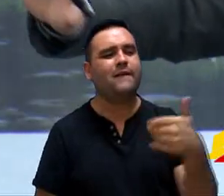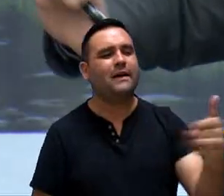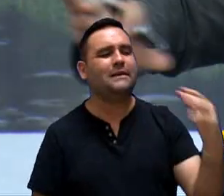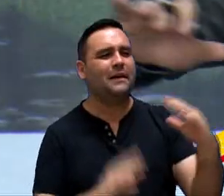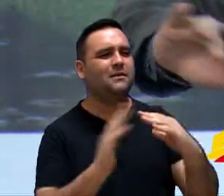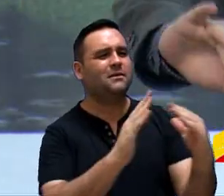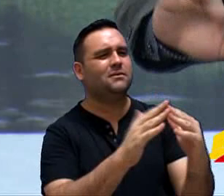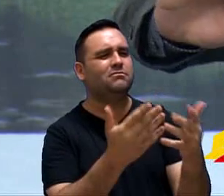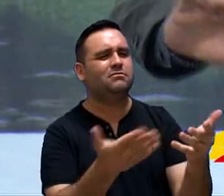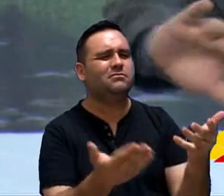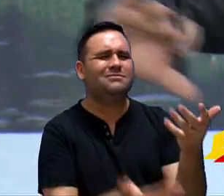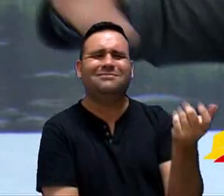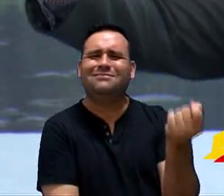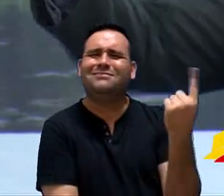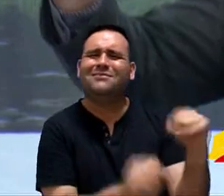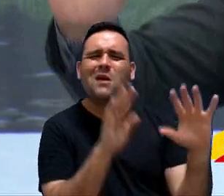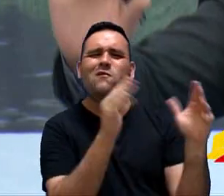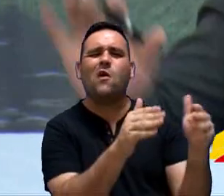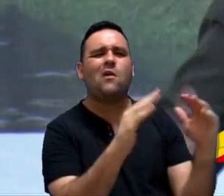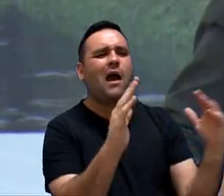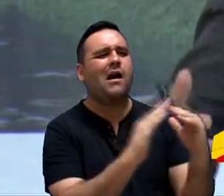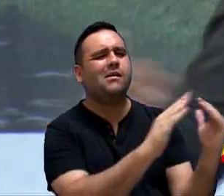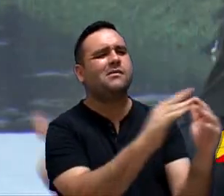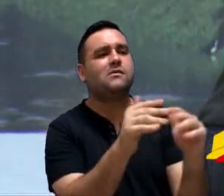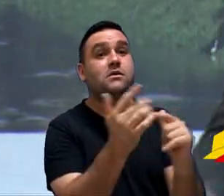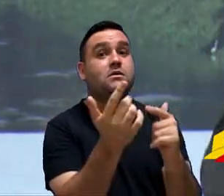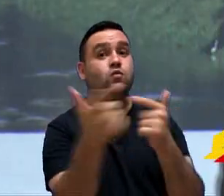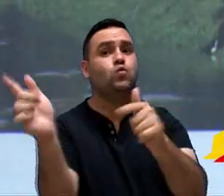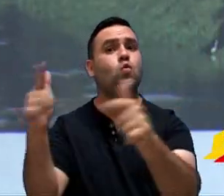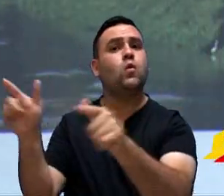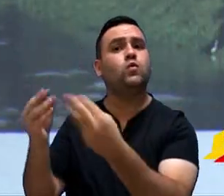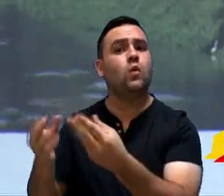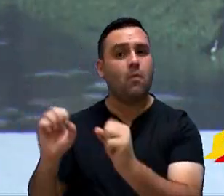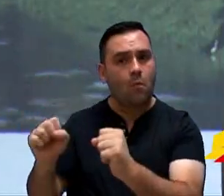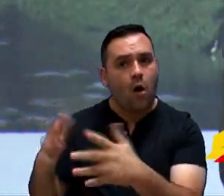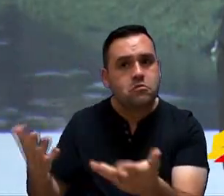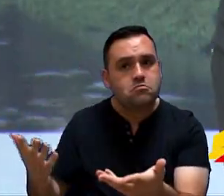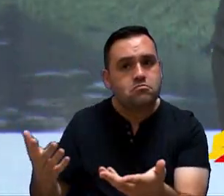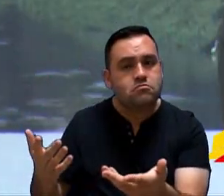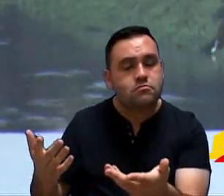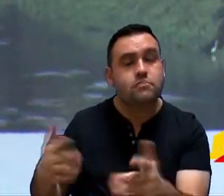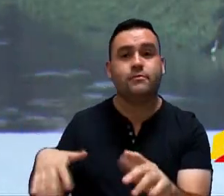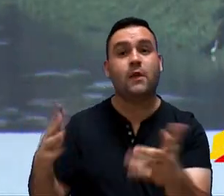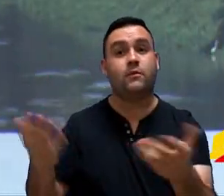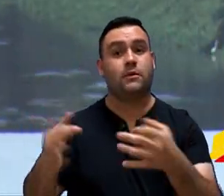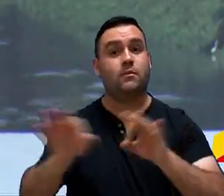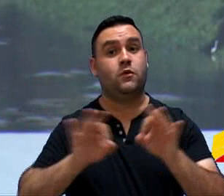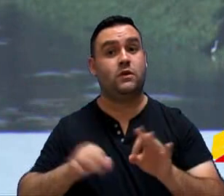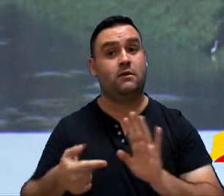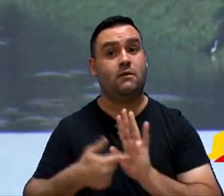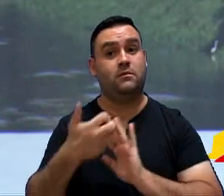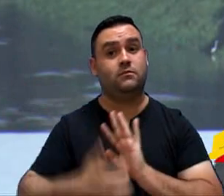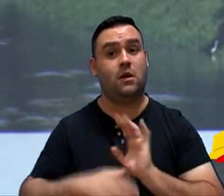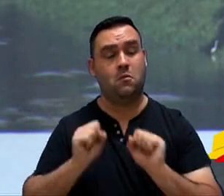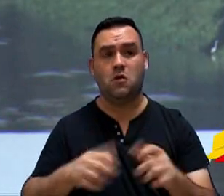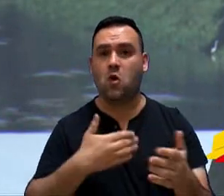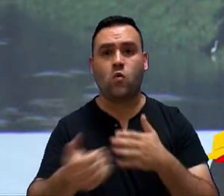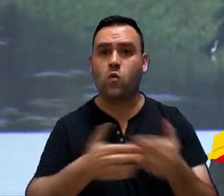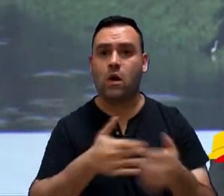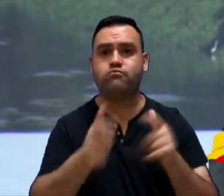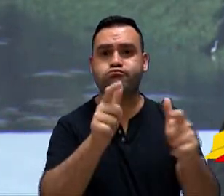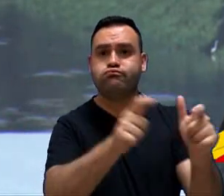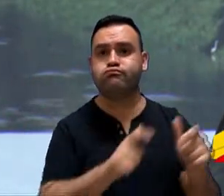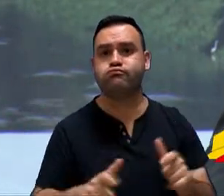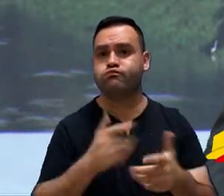aquele conjunto da... Especialmente aqueles conjuntos. E os demais? Pode acontecer? Nesse projeto de lei aqui, está falando que pode fazer em qualquer coisa.